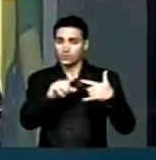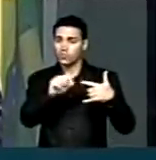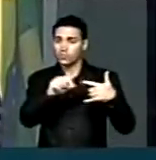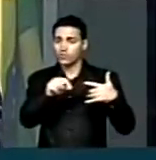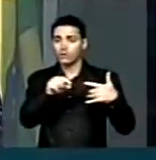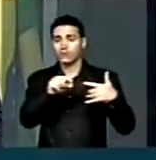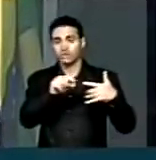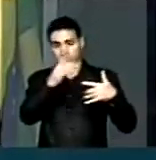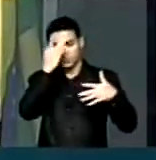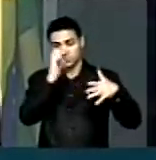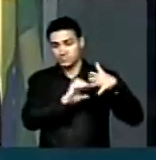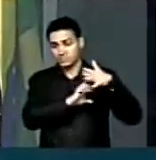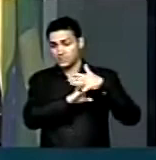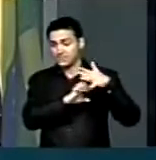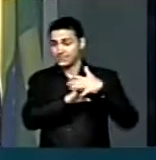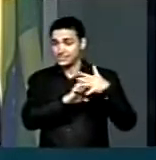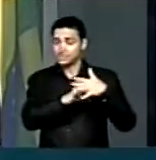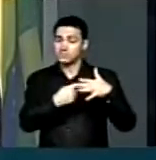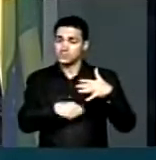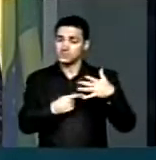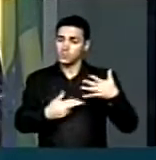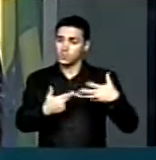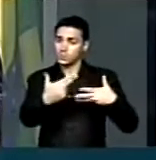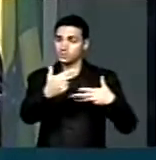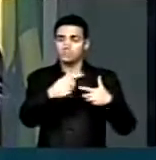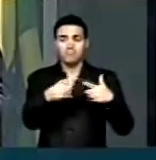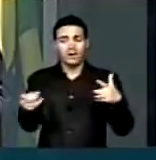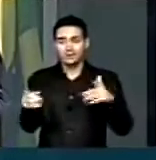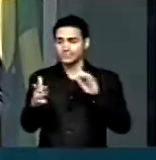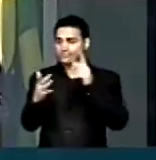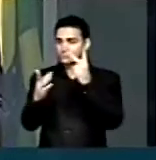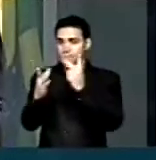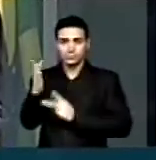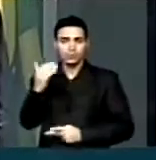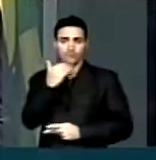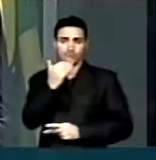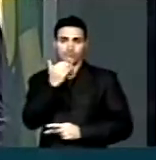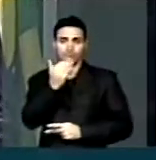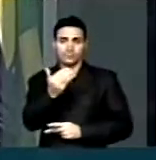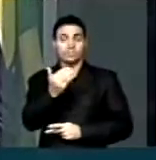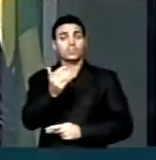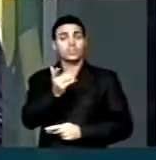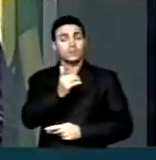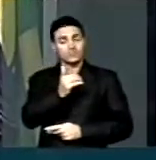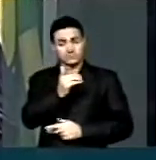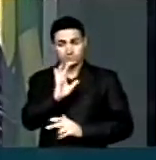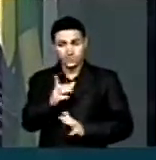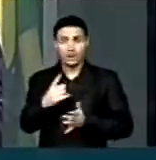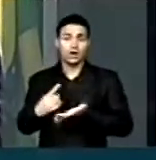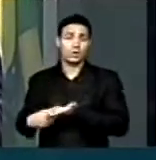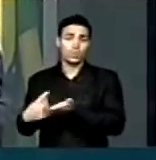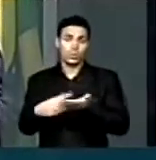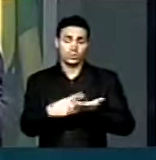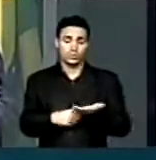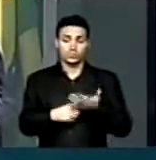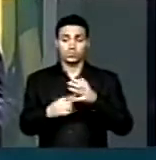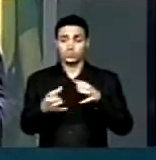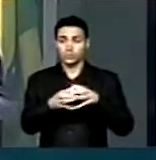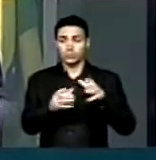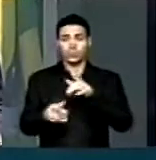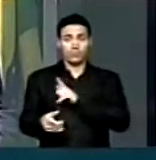empreendedor brasileiro. A matéria de consenso na casa, governo